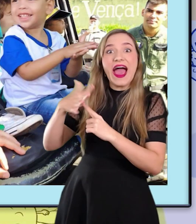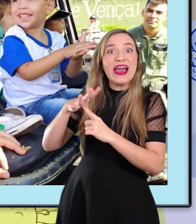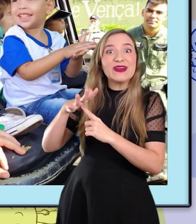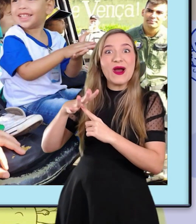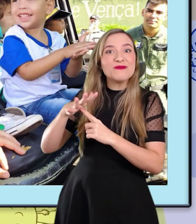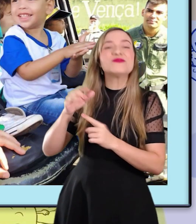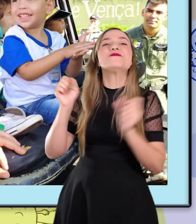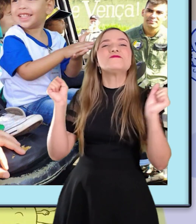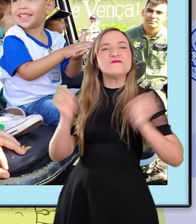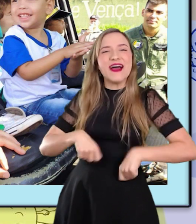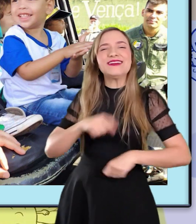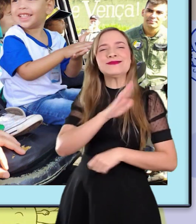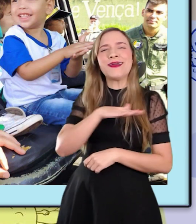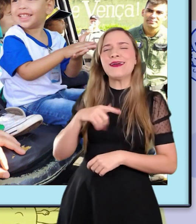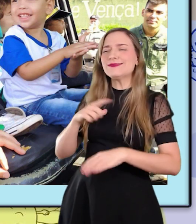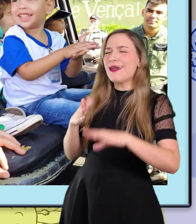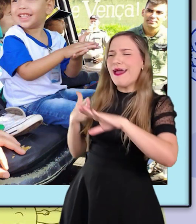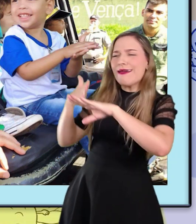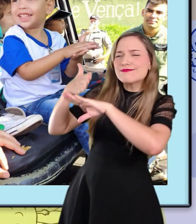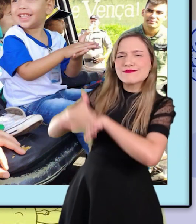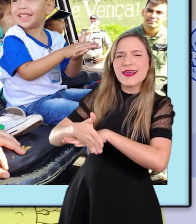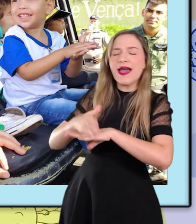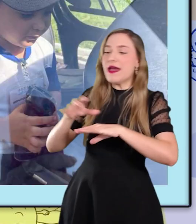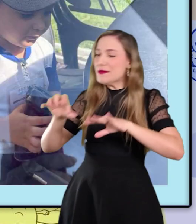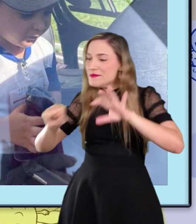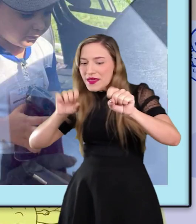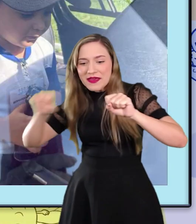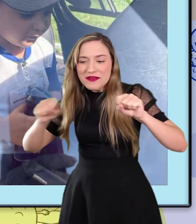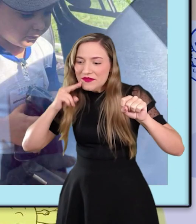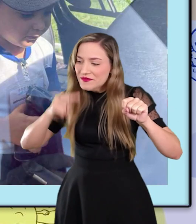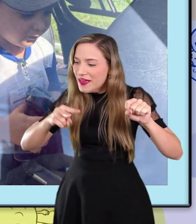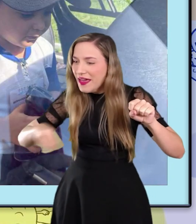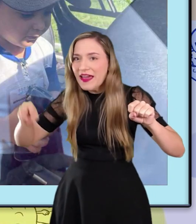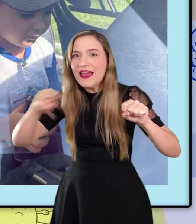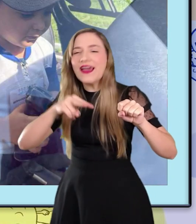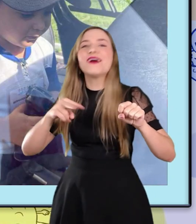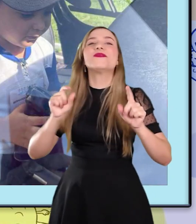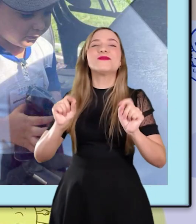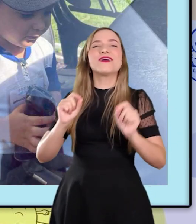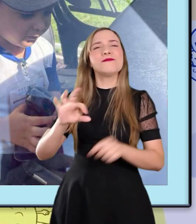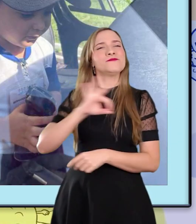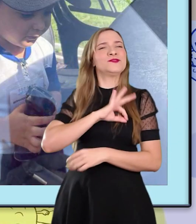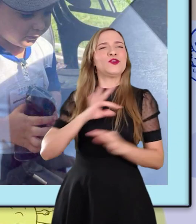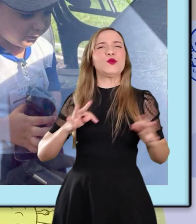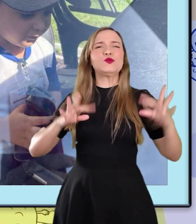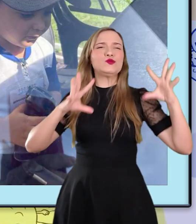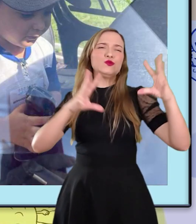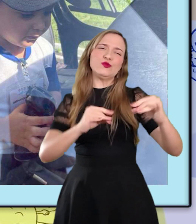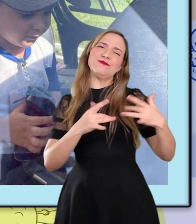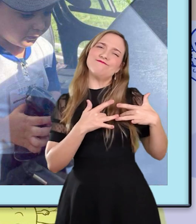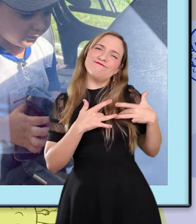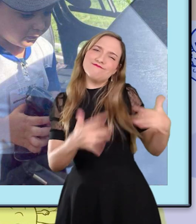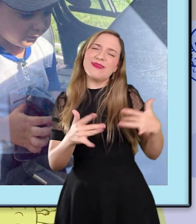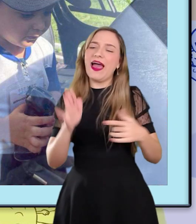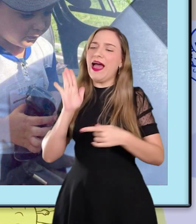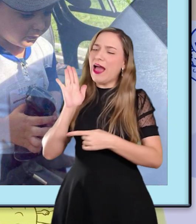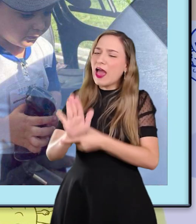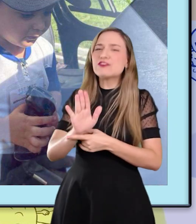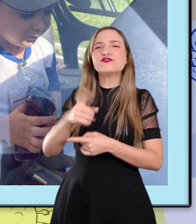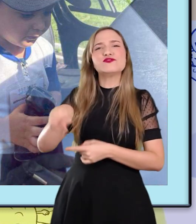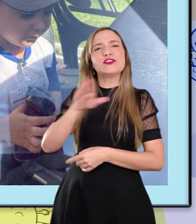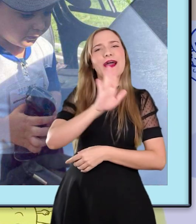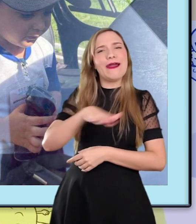helicóptero, pôde entrar, puderam manusear. Gentilmente, todos os policiais